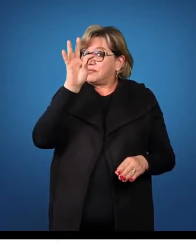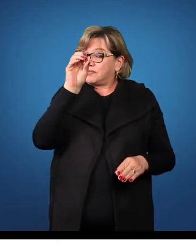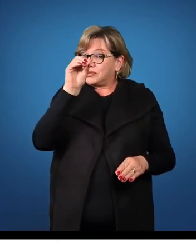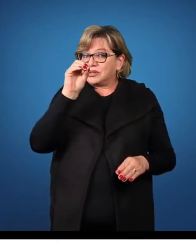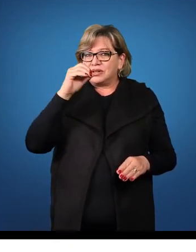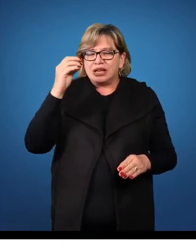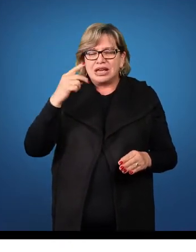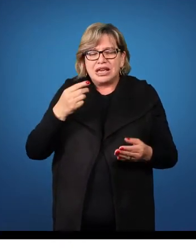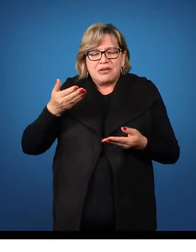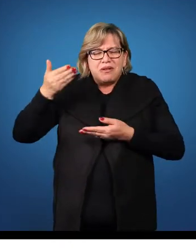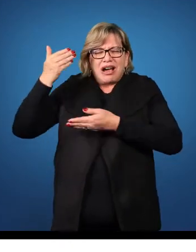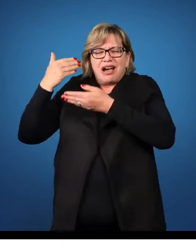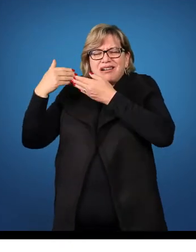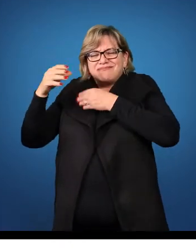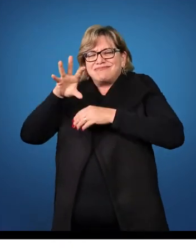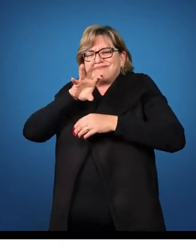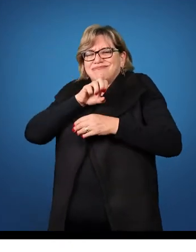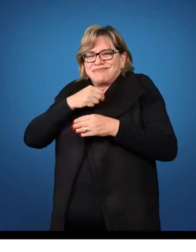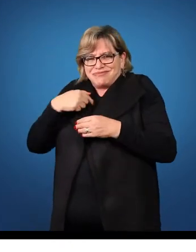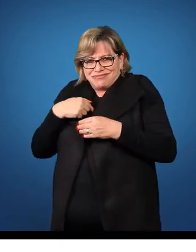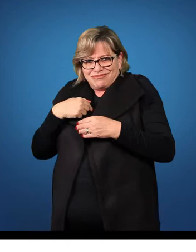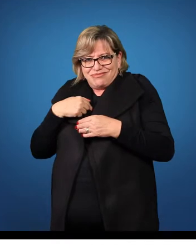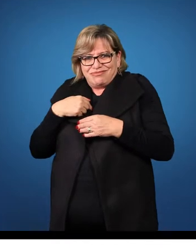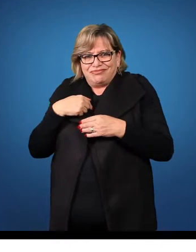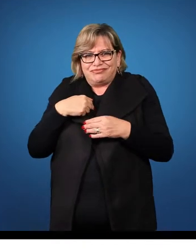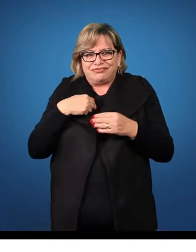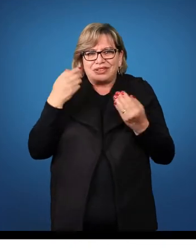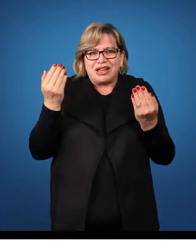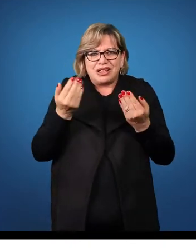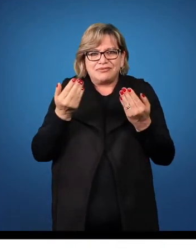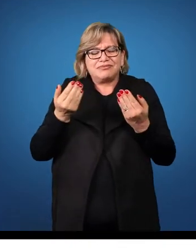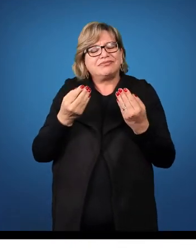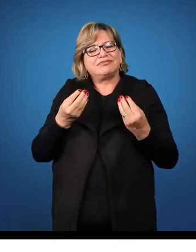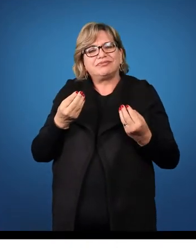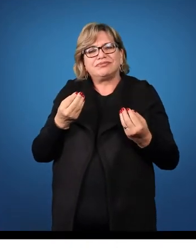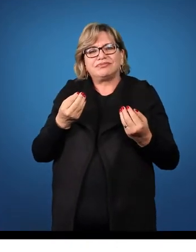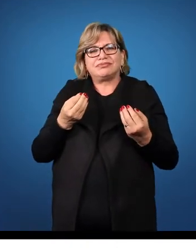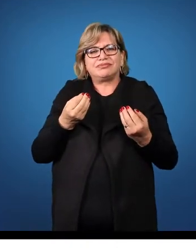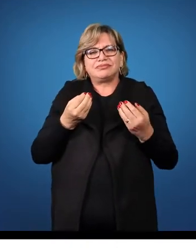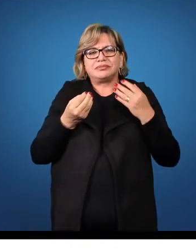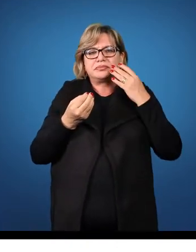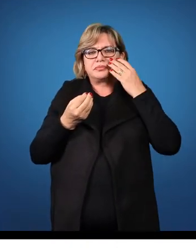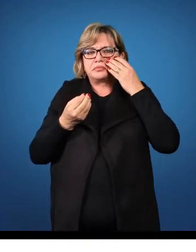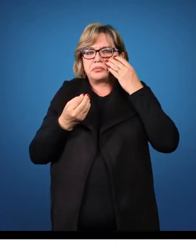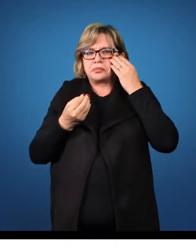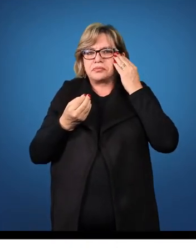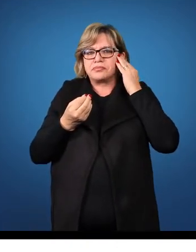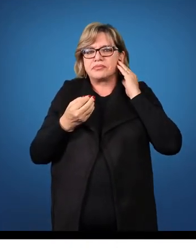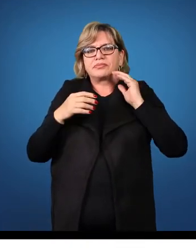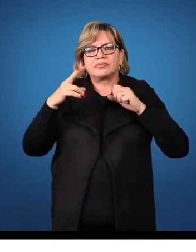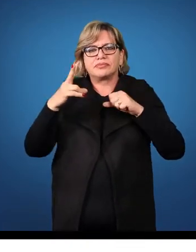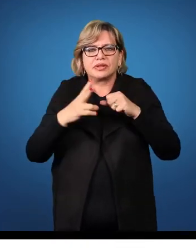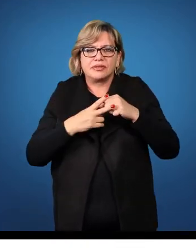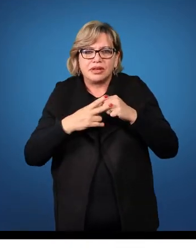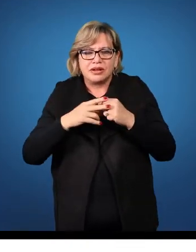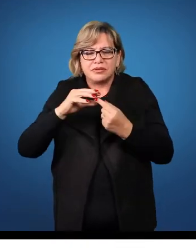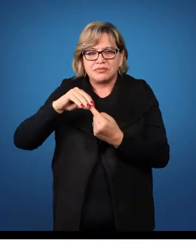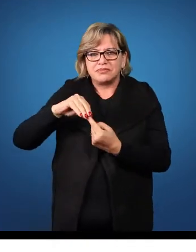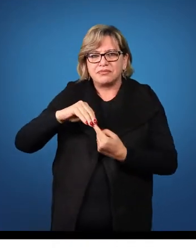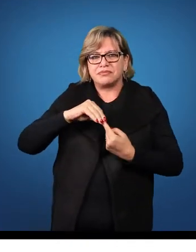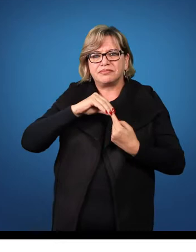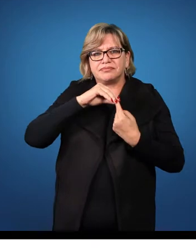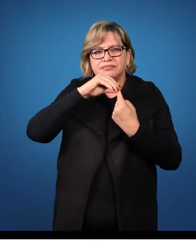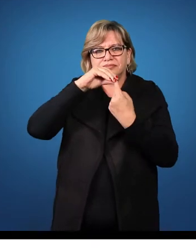quero dizer eu fui amado, neste caso, o verbo principal,